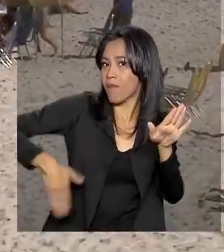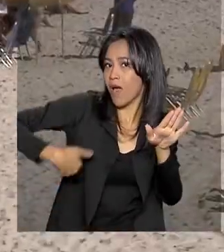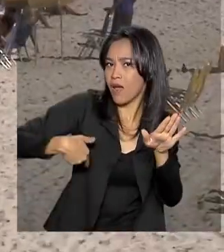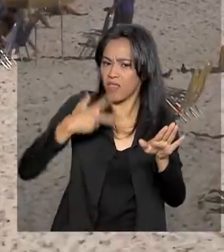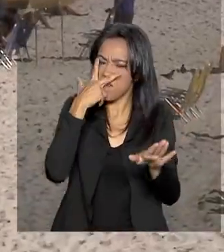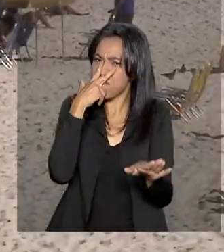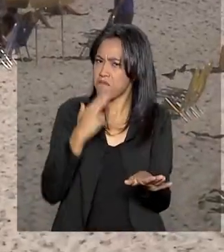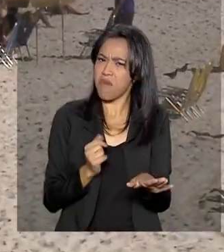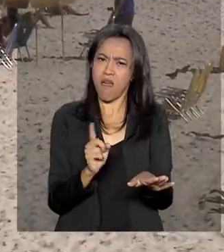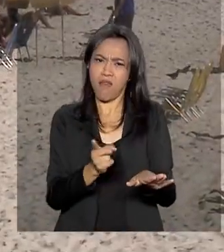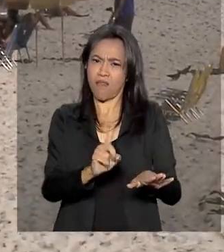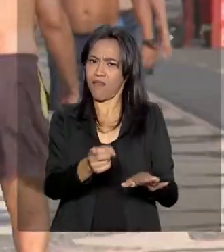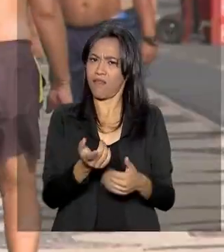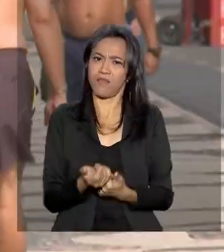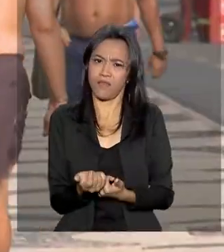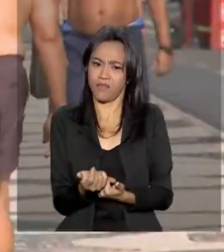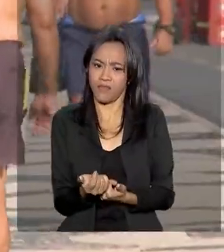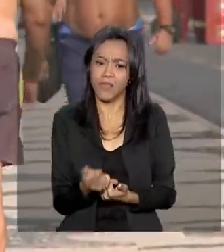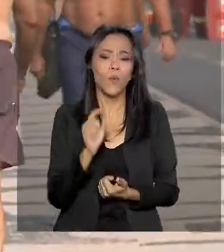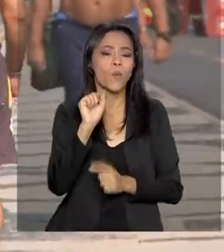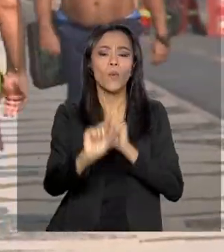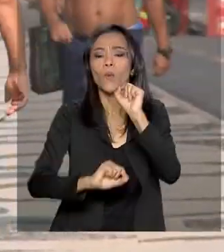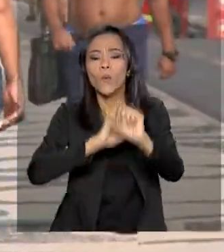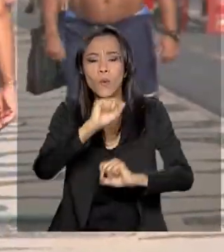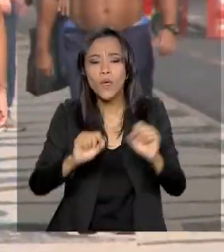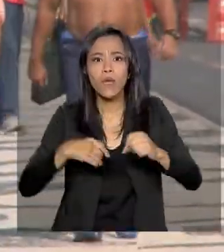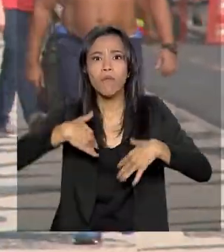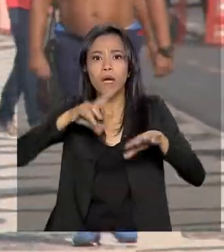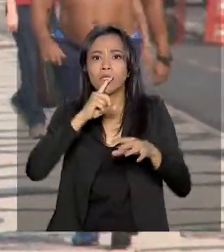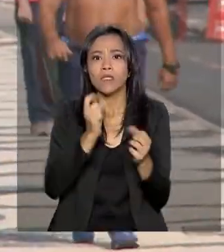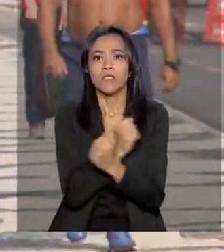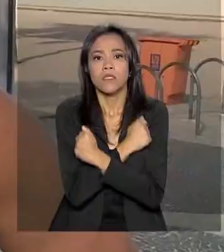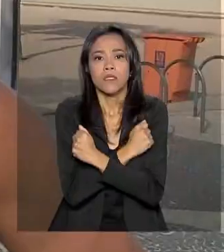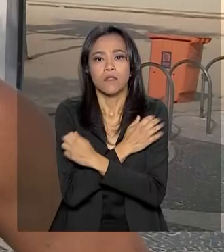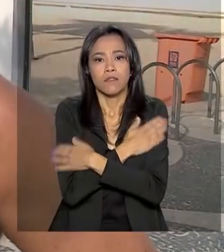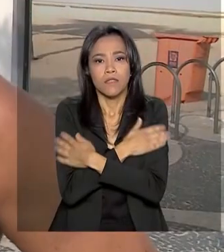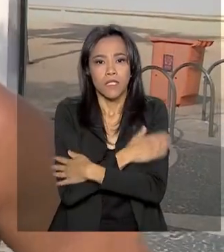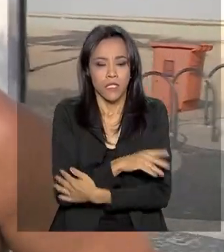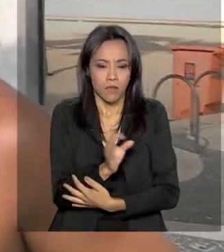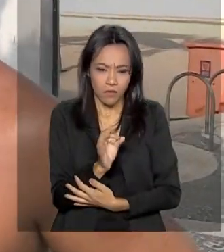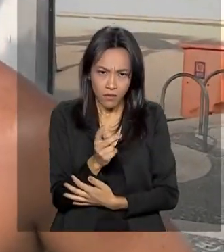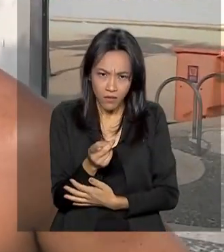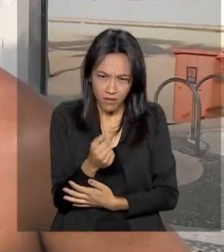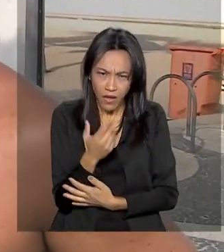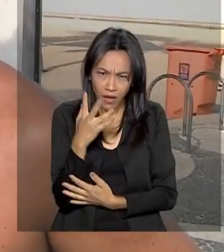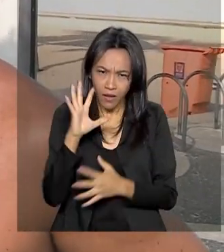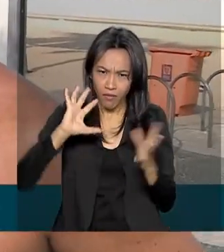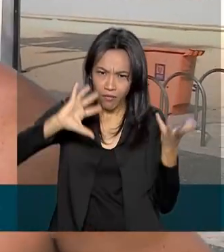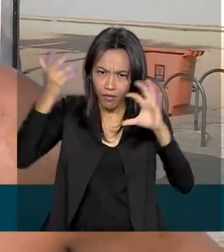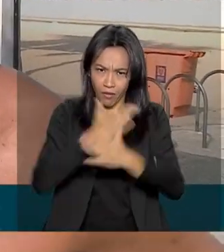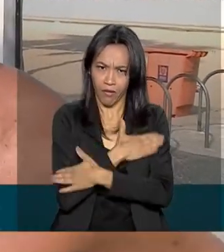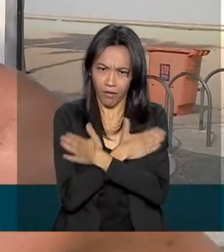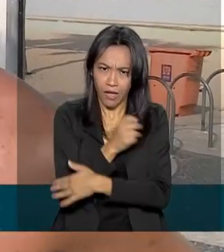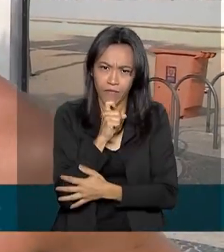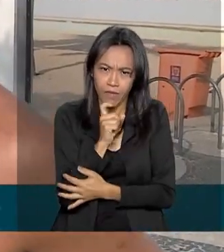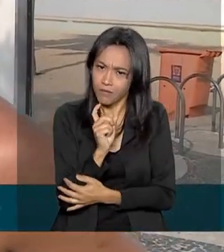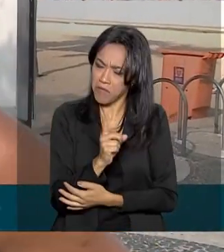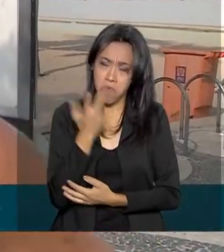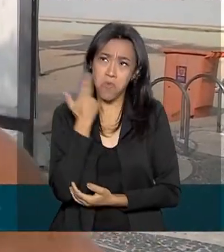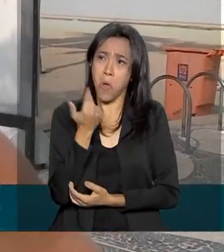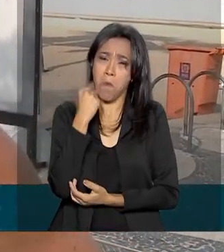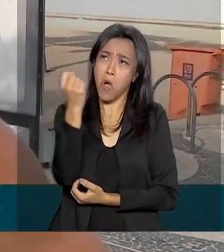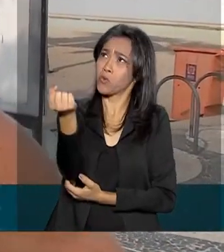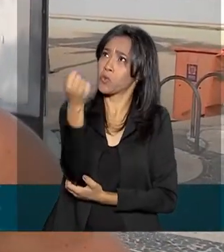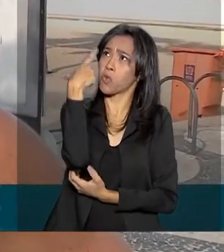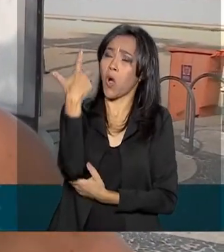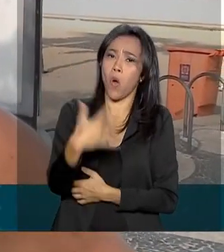estamos naquela que deveria ser a estação mais fria do ano. Tá com cara de inverno? Não, isso é o normal do Rio de Janeiro, né?